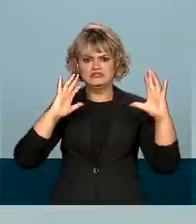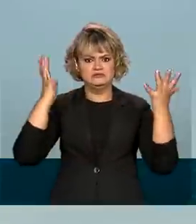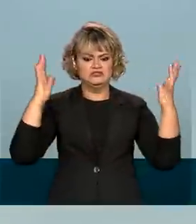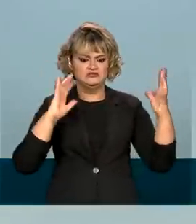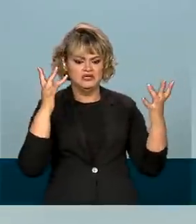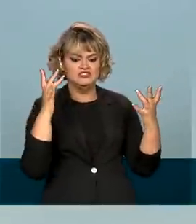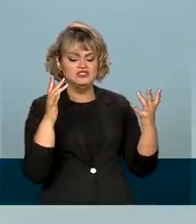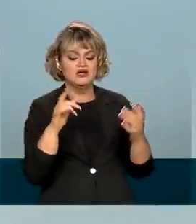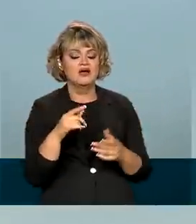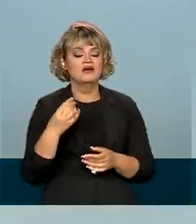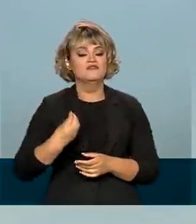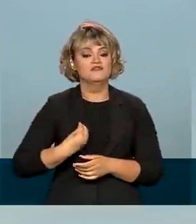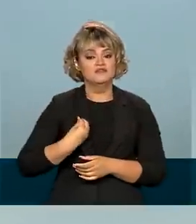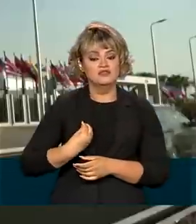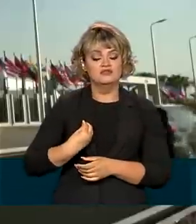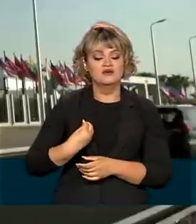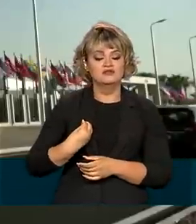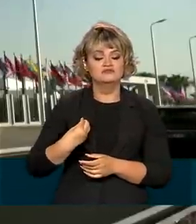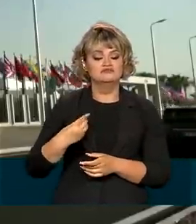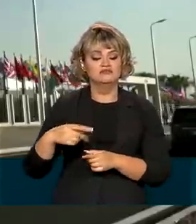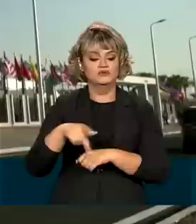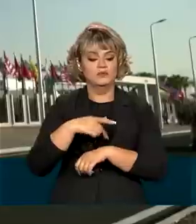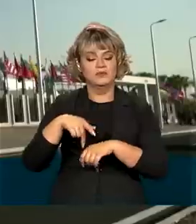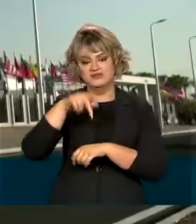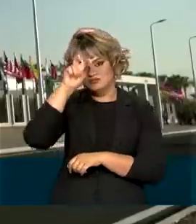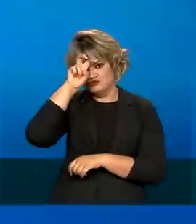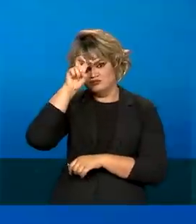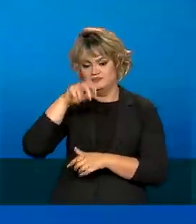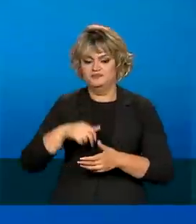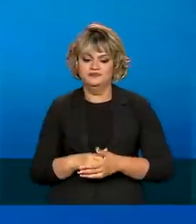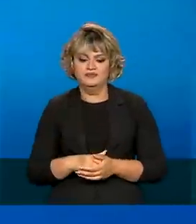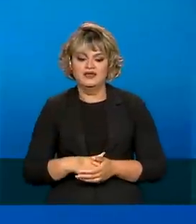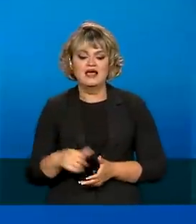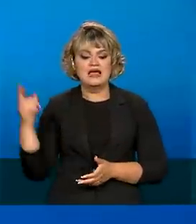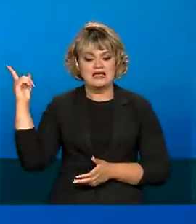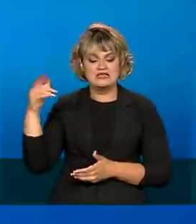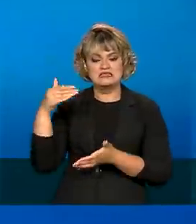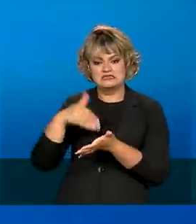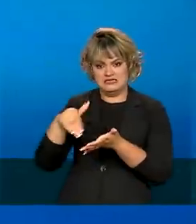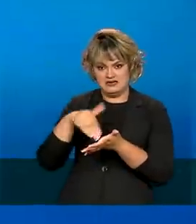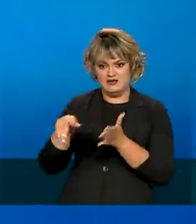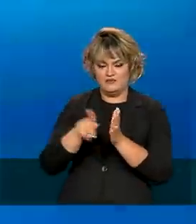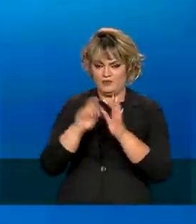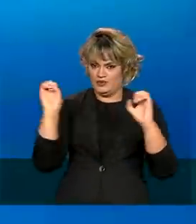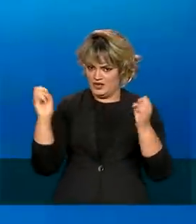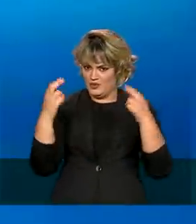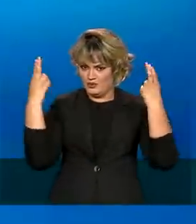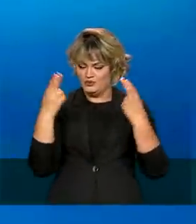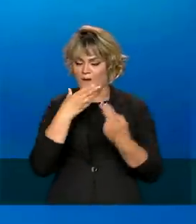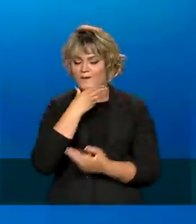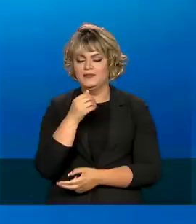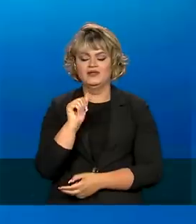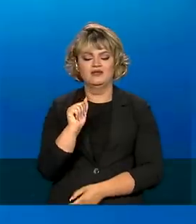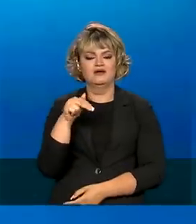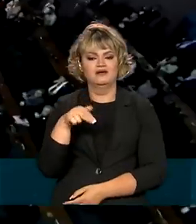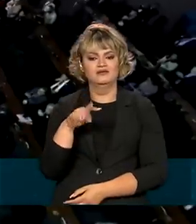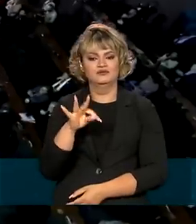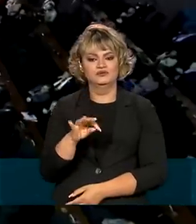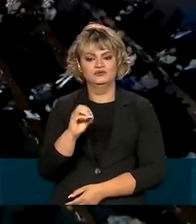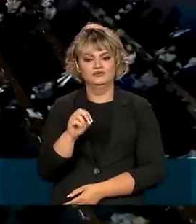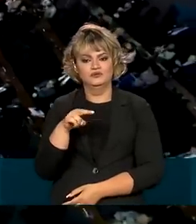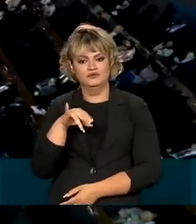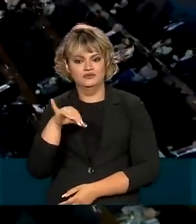ano ocorre em Charm El Sheikh, no Egito. O secretário-geral das Nações Unidas, António Guterres,